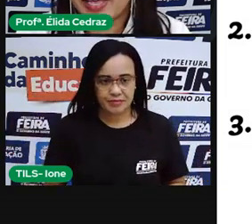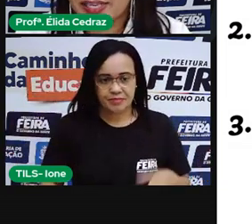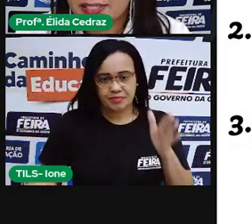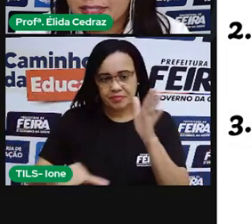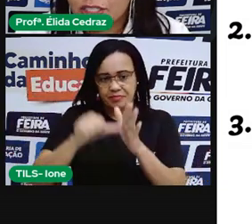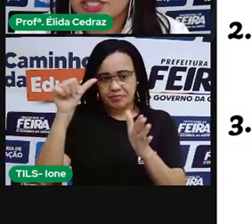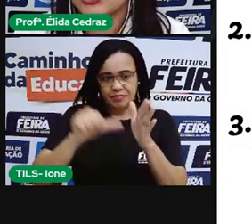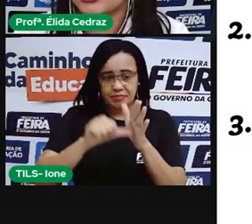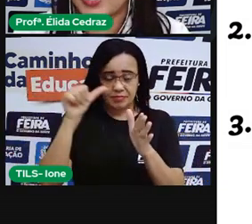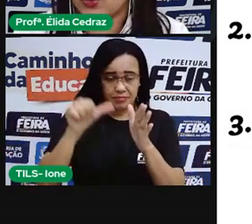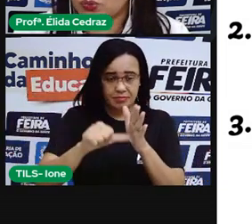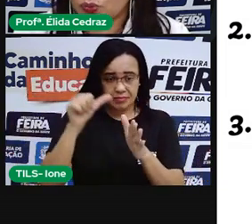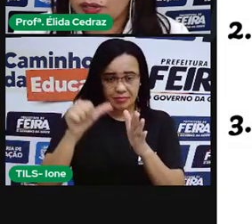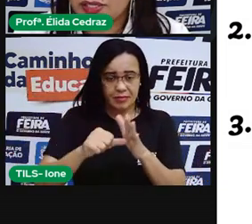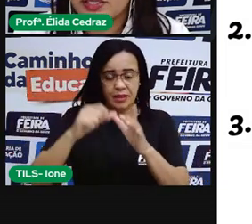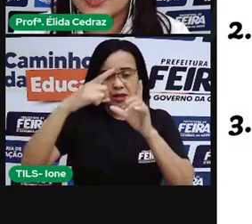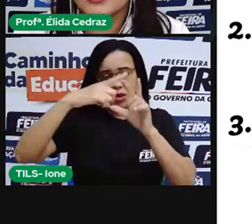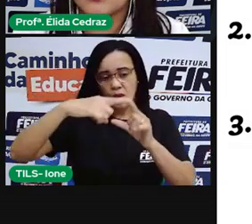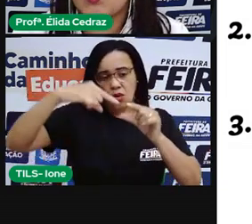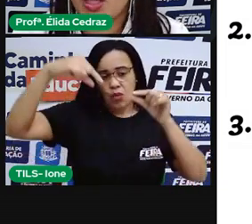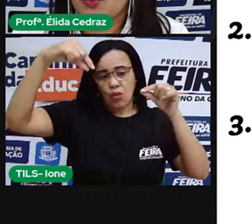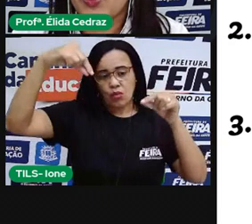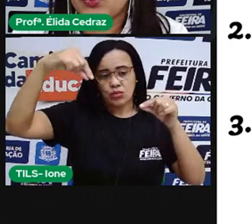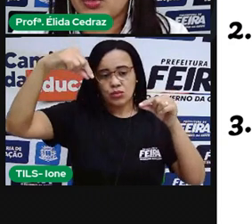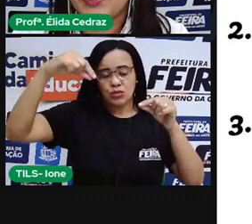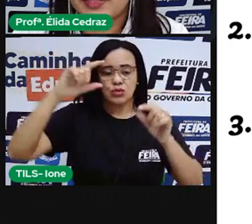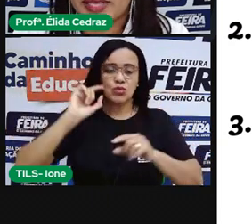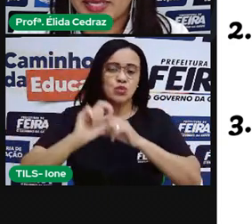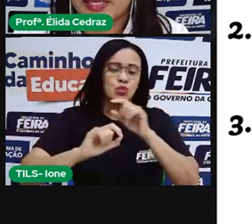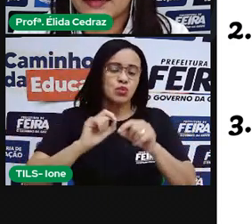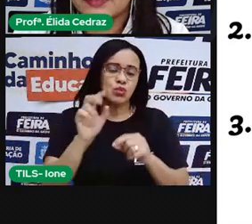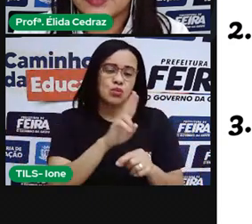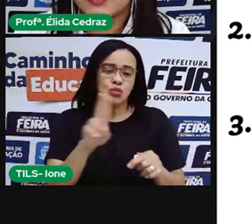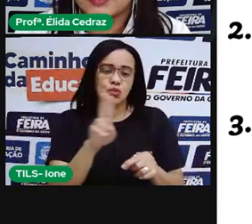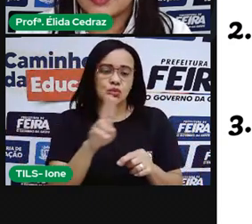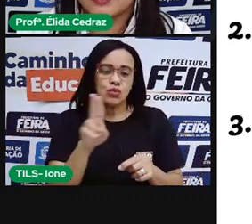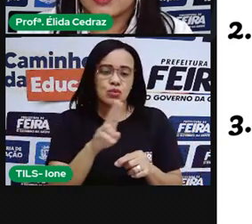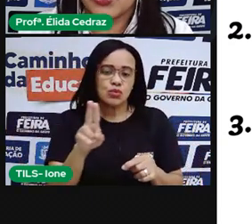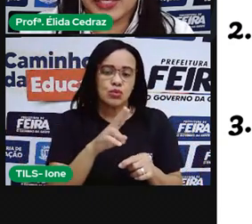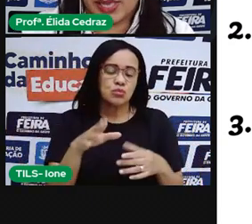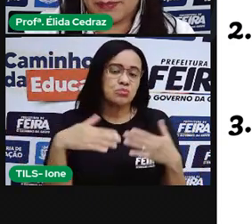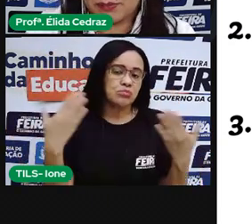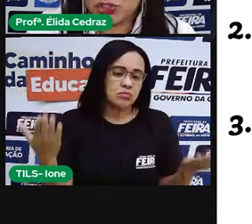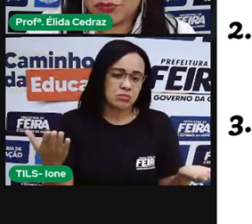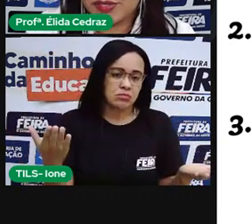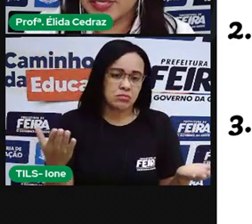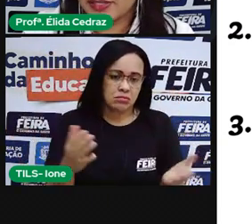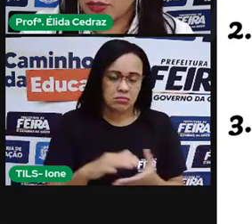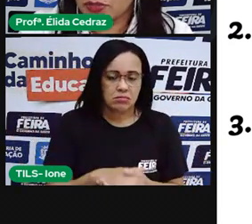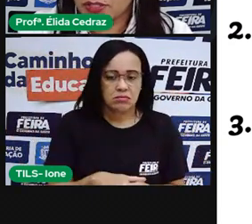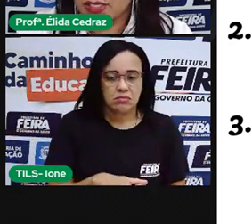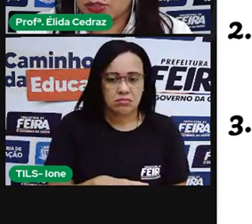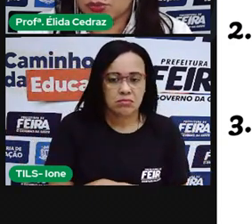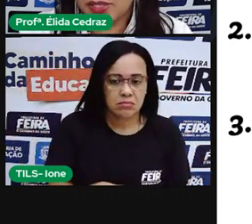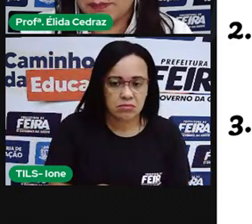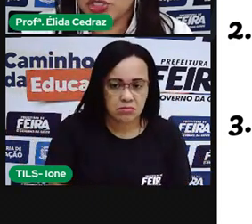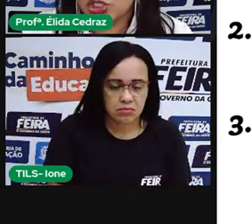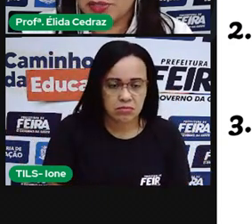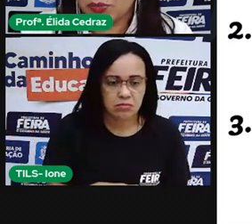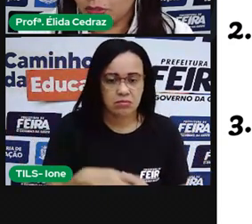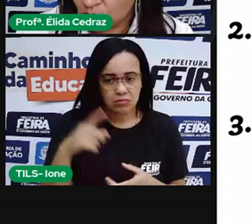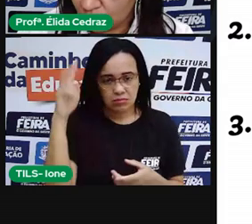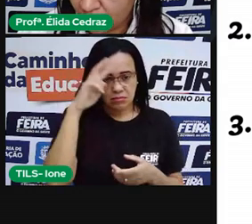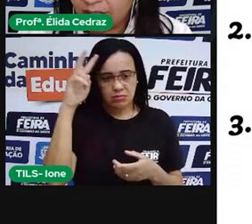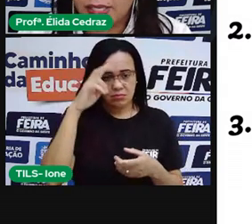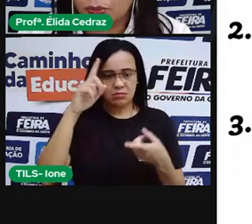fase da Lua e qual é o nome dela? Nós acabamos de ver que tem um ciclo. depois